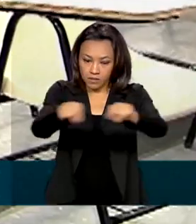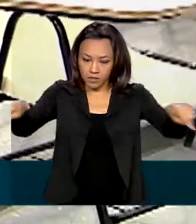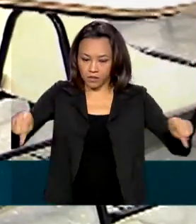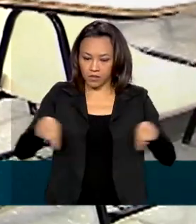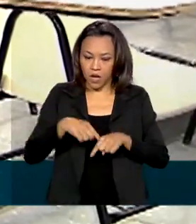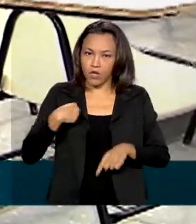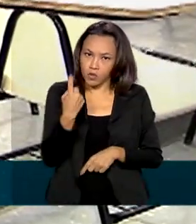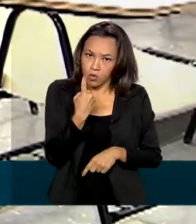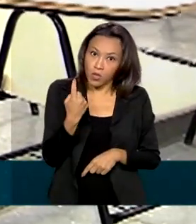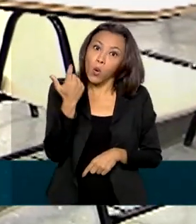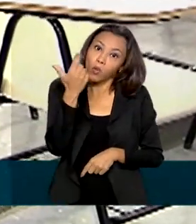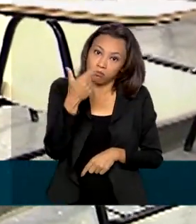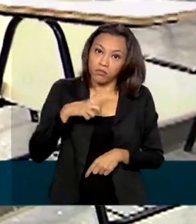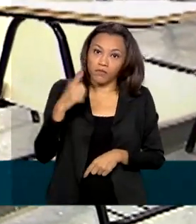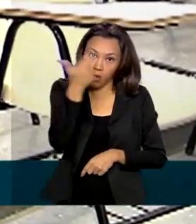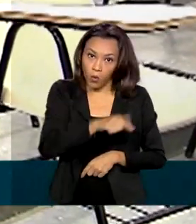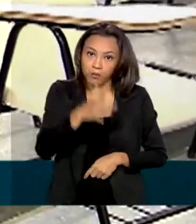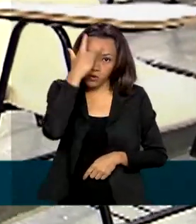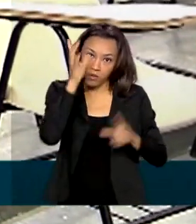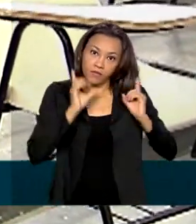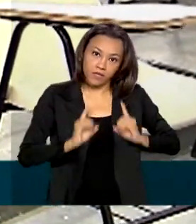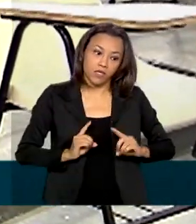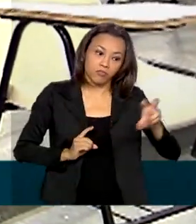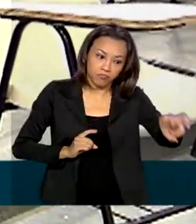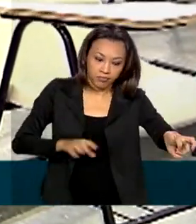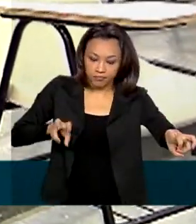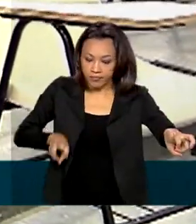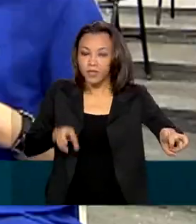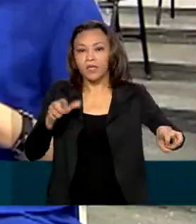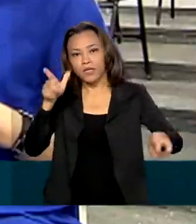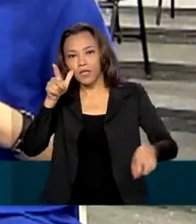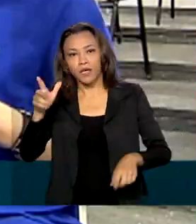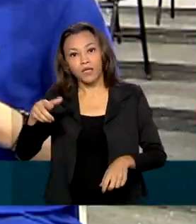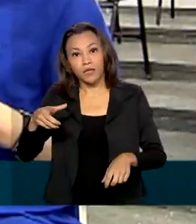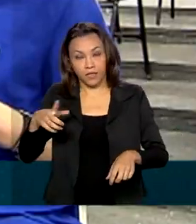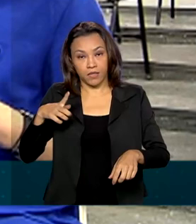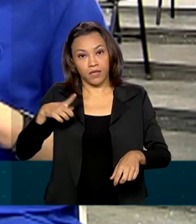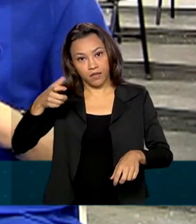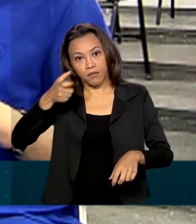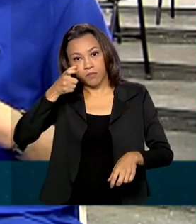ou se tiver mais outro deficiente junto, e um fiscal acompanhando. As